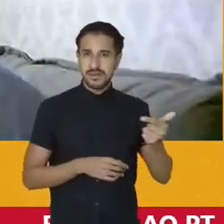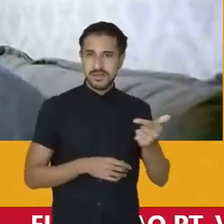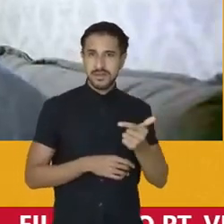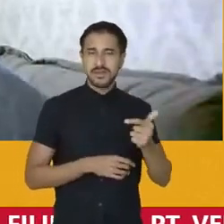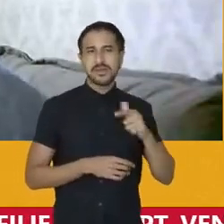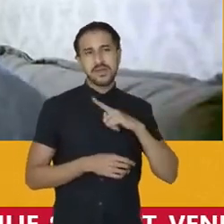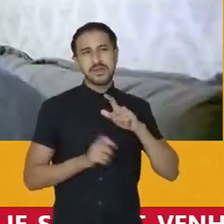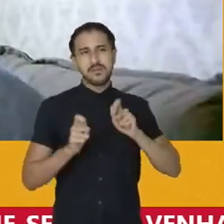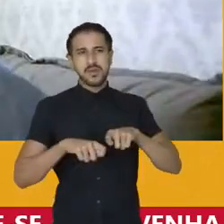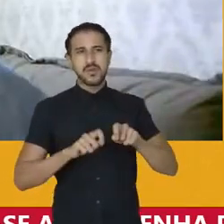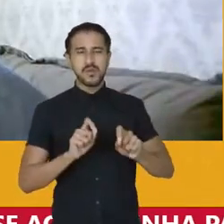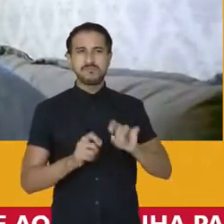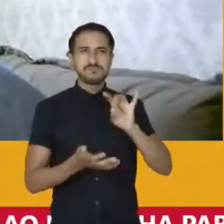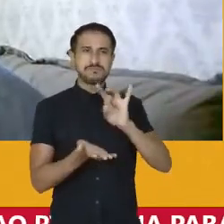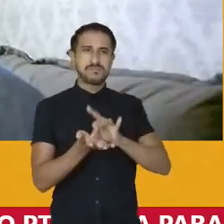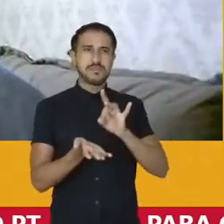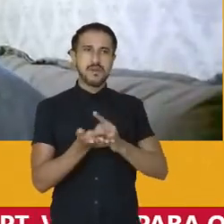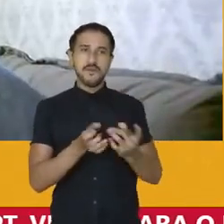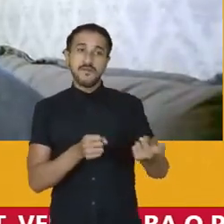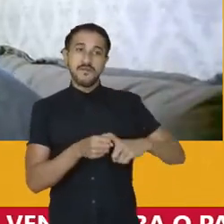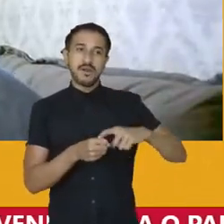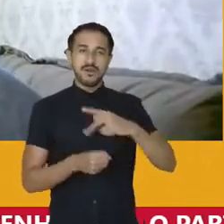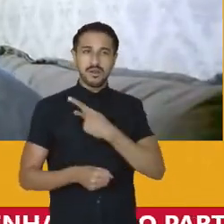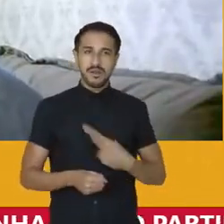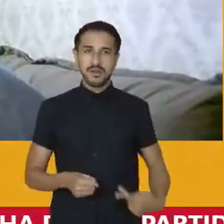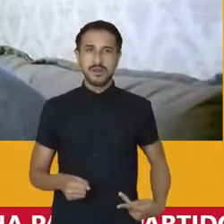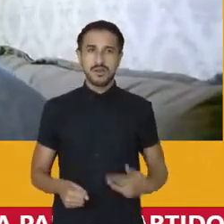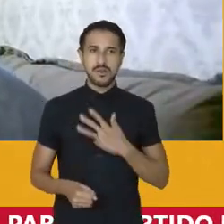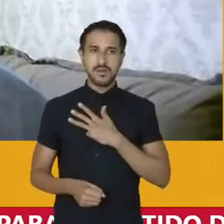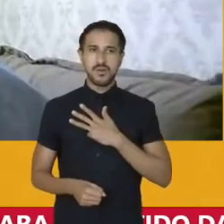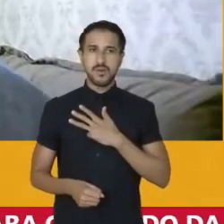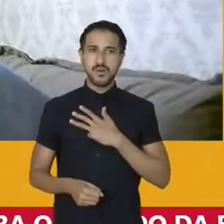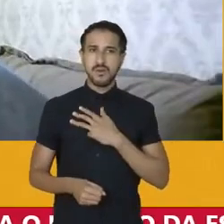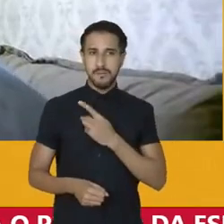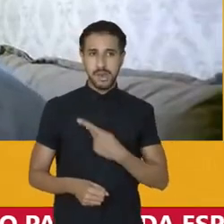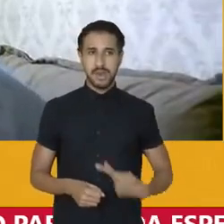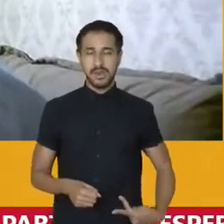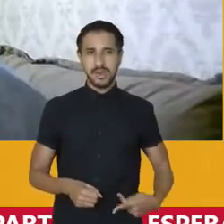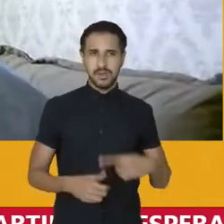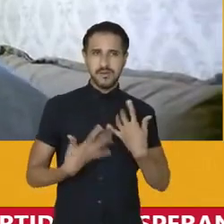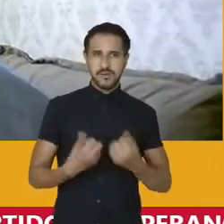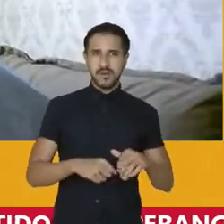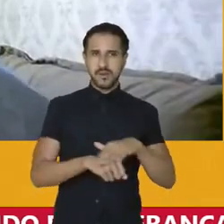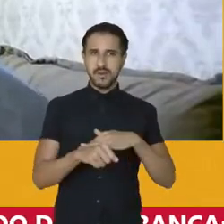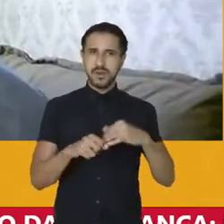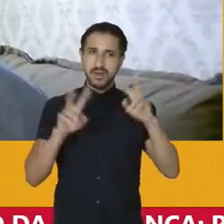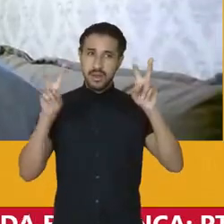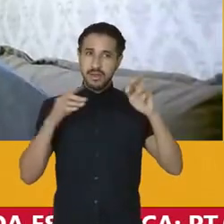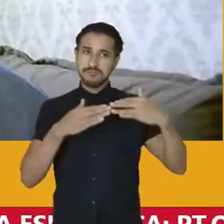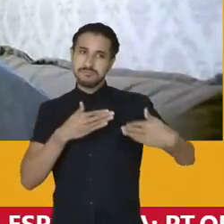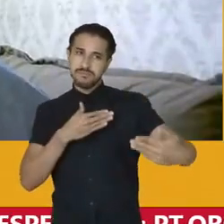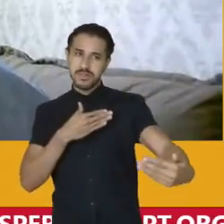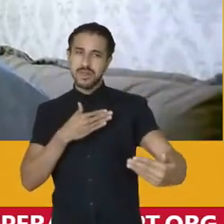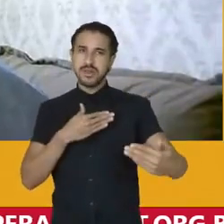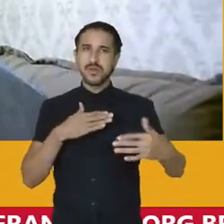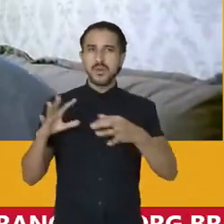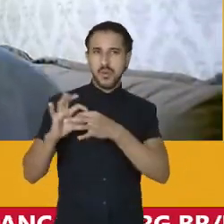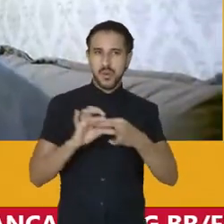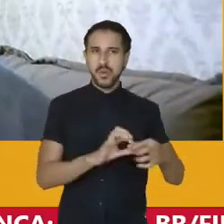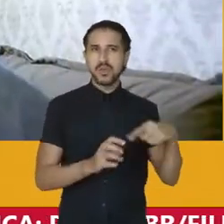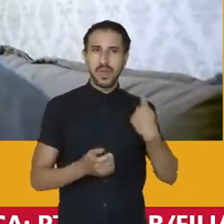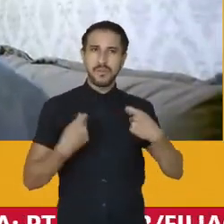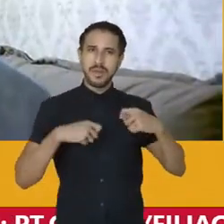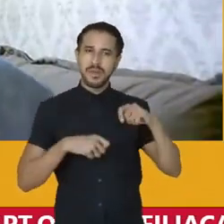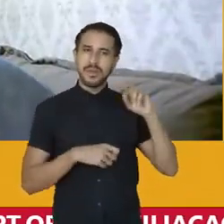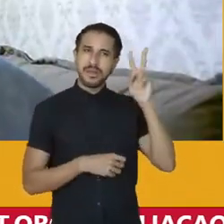com a possibilidade real da volta do presidente Lula ao poder. Nós vamos falar sobre isso daqui a pouquinho, um cenário que a gente